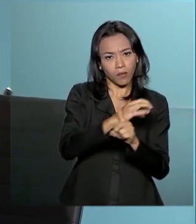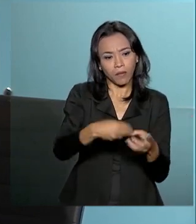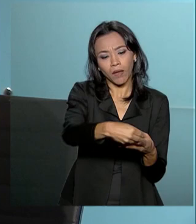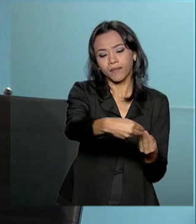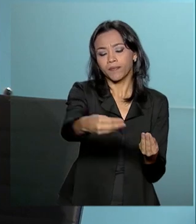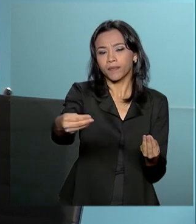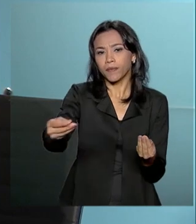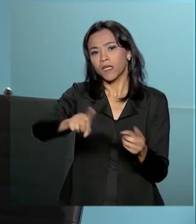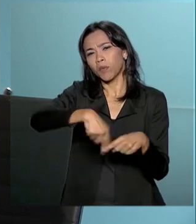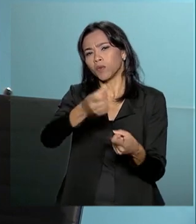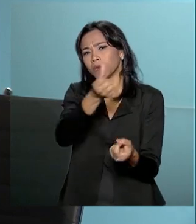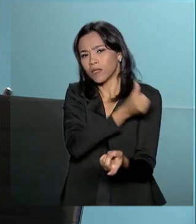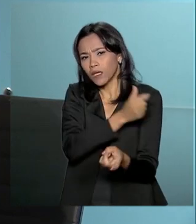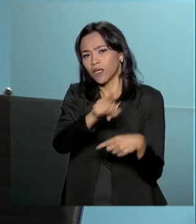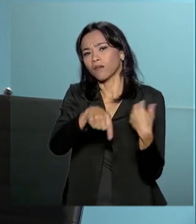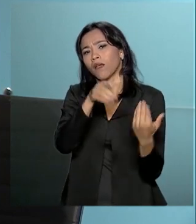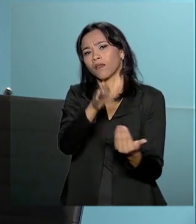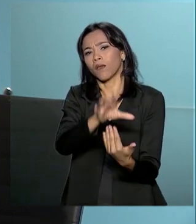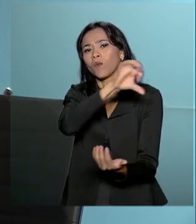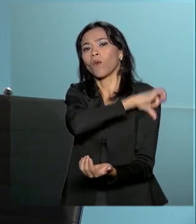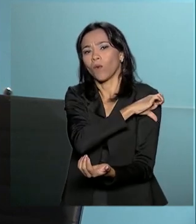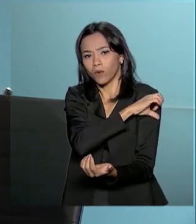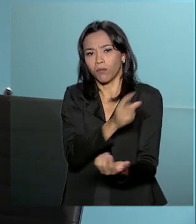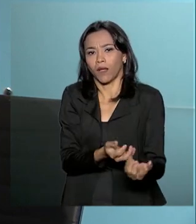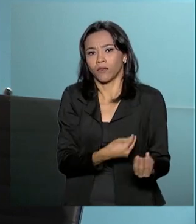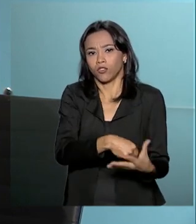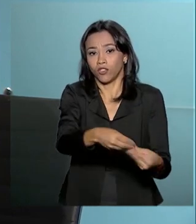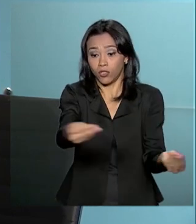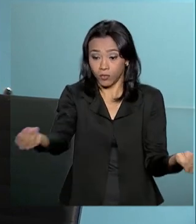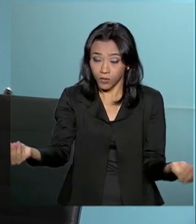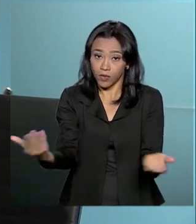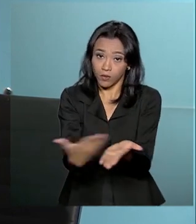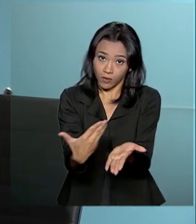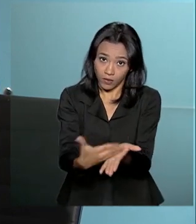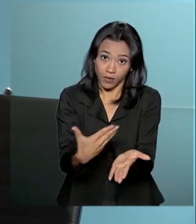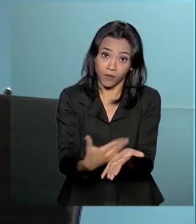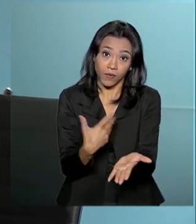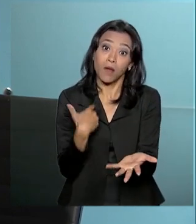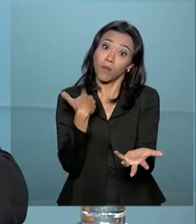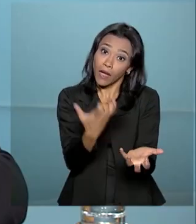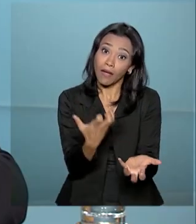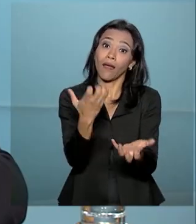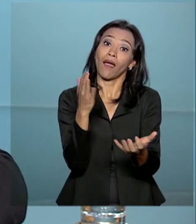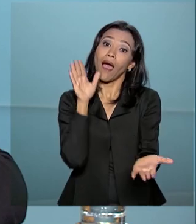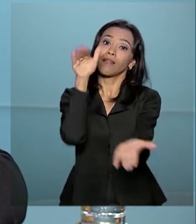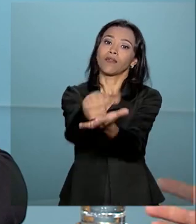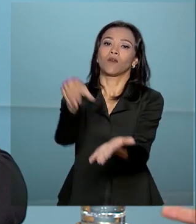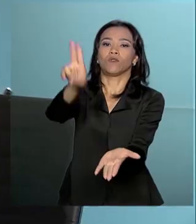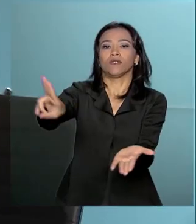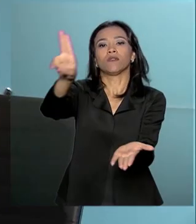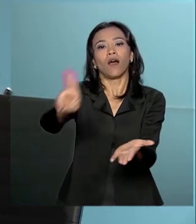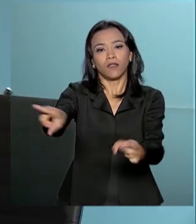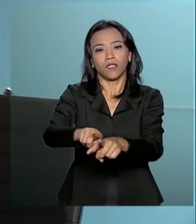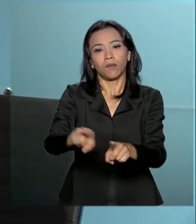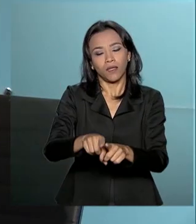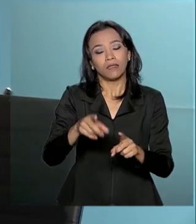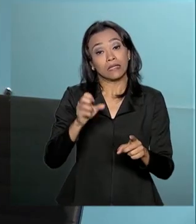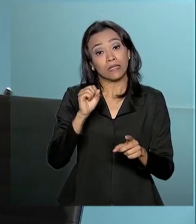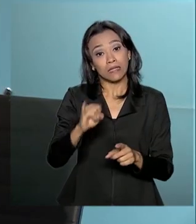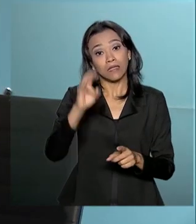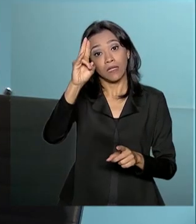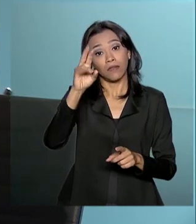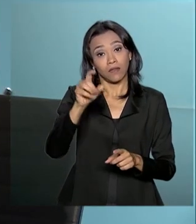sexto ao nono. Eu já conversei com o ministro Vélez da Educação, ele falou, Wagner, eu quero ir até a universidade. E nós vamos, se Deus quiser,